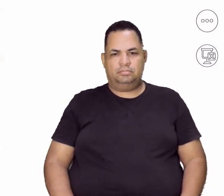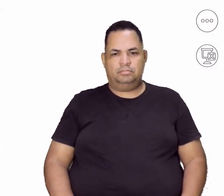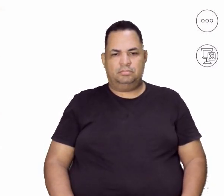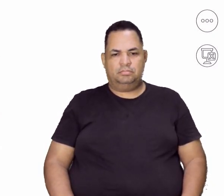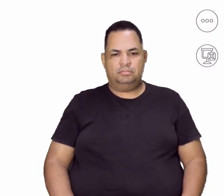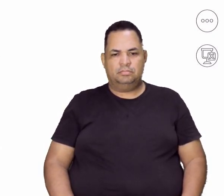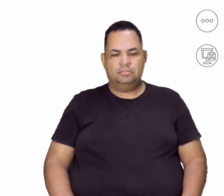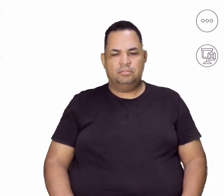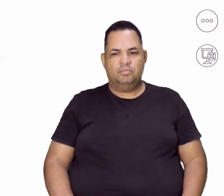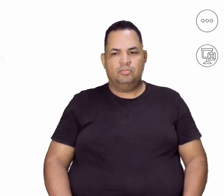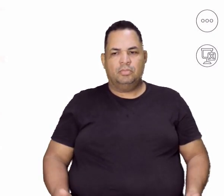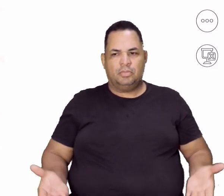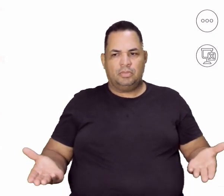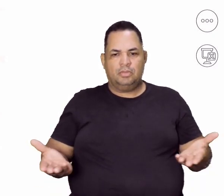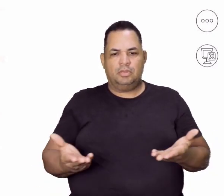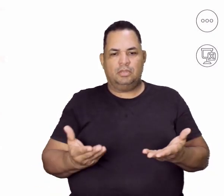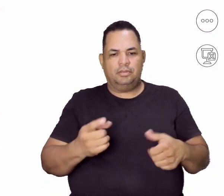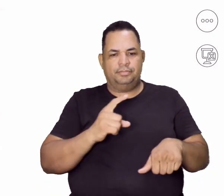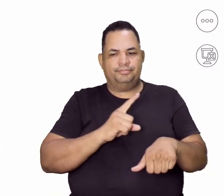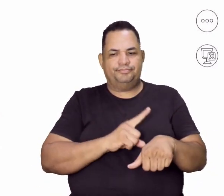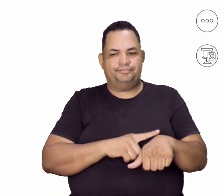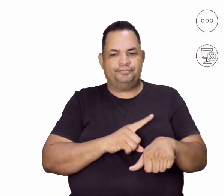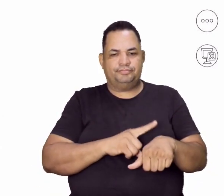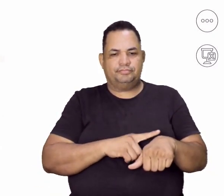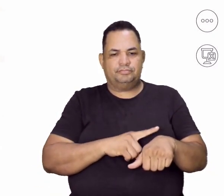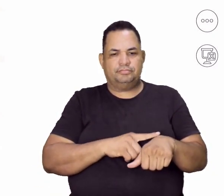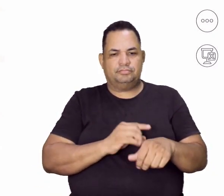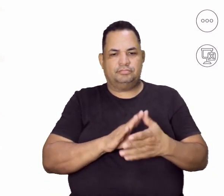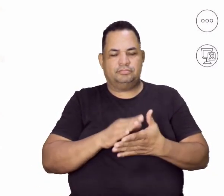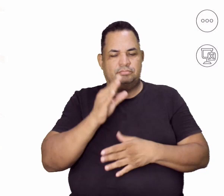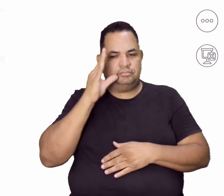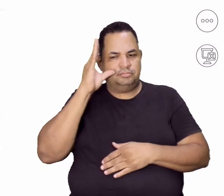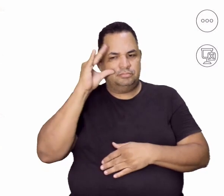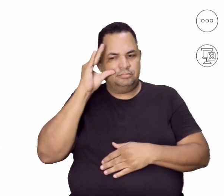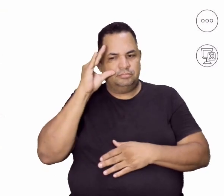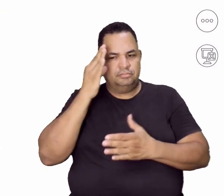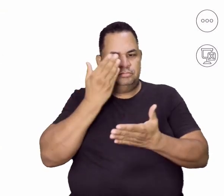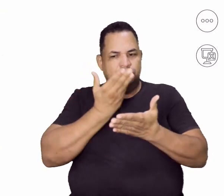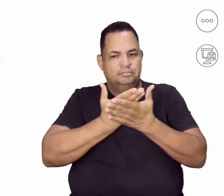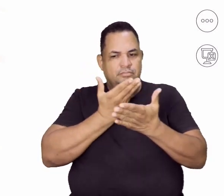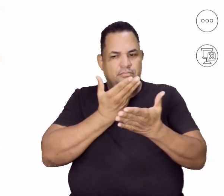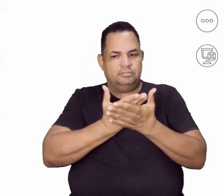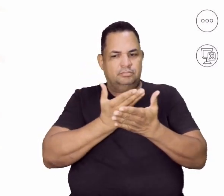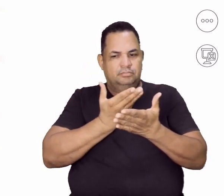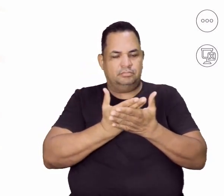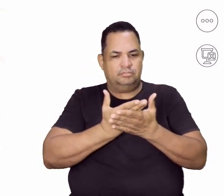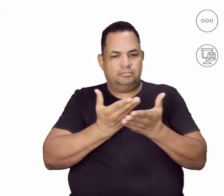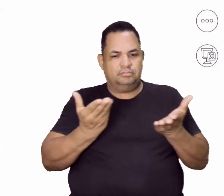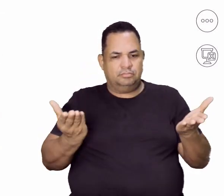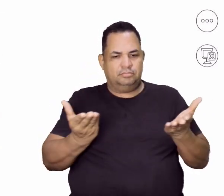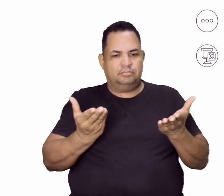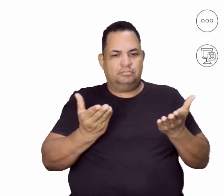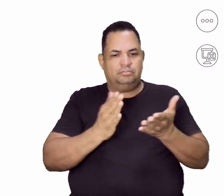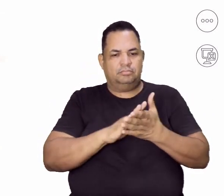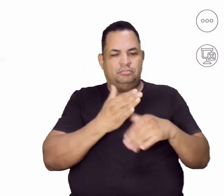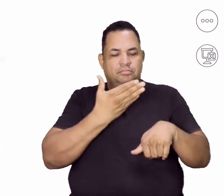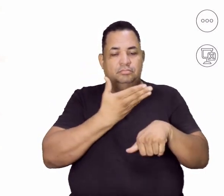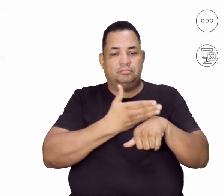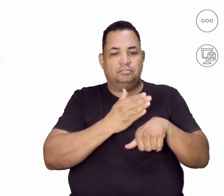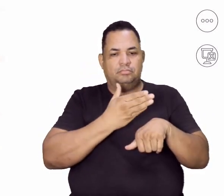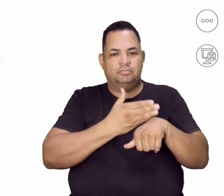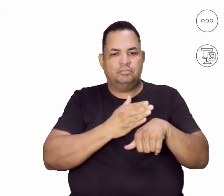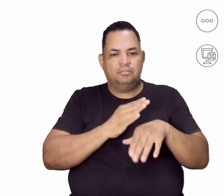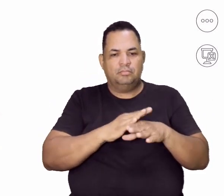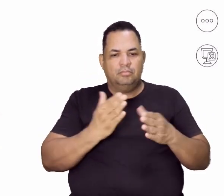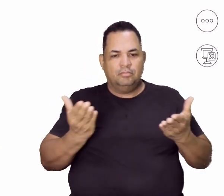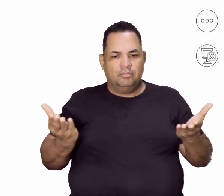E aí, agora a gente chega nesse ponto aqui interessante da nossa aula, que é o momento aí do nosso exercício.